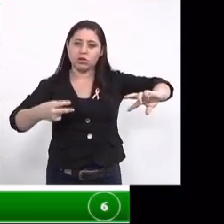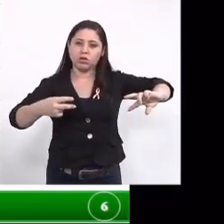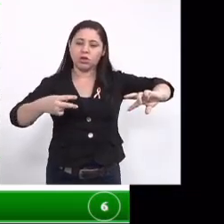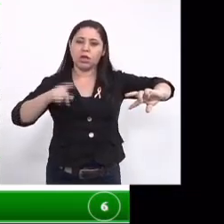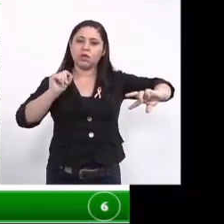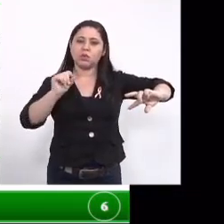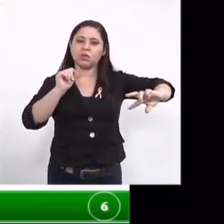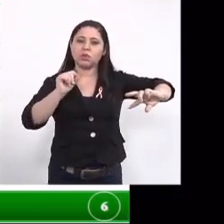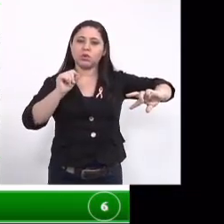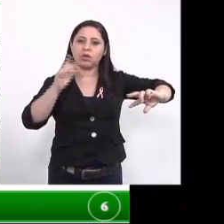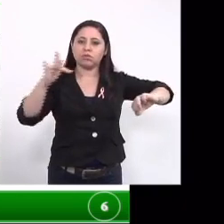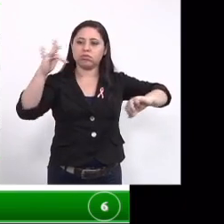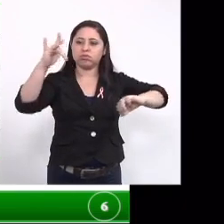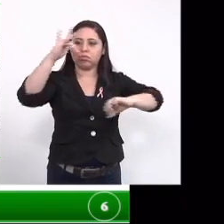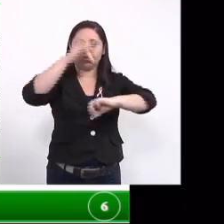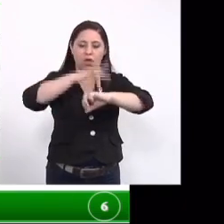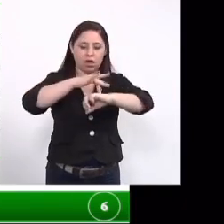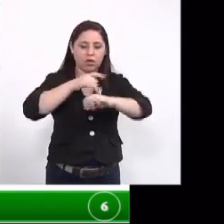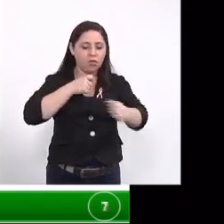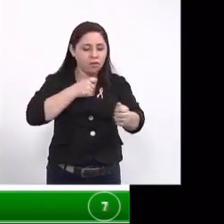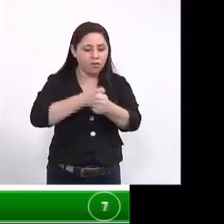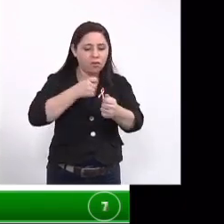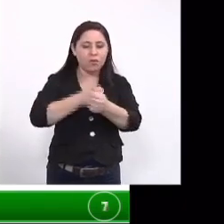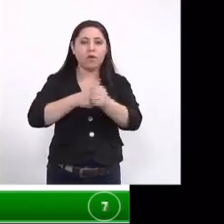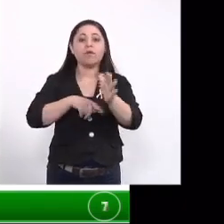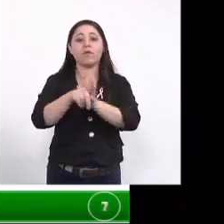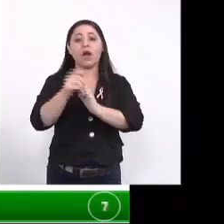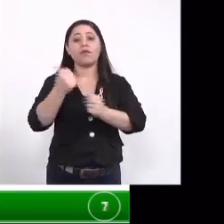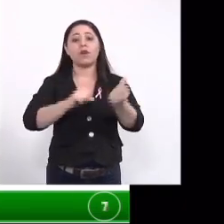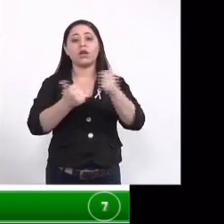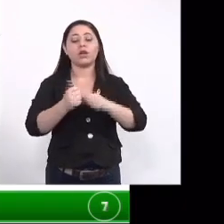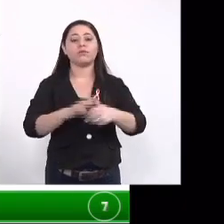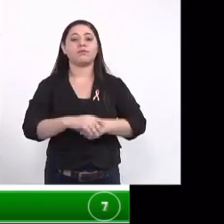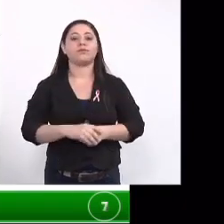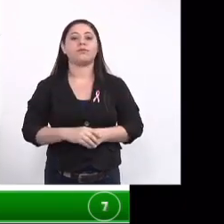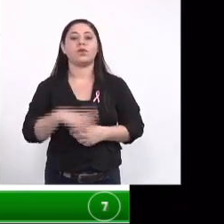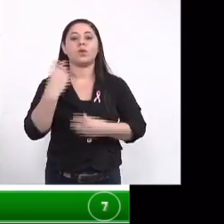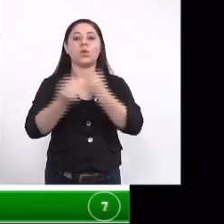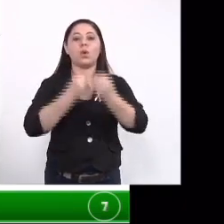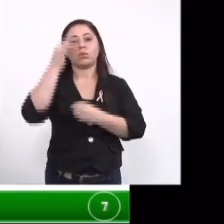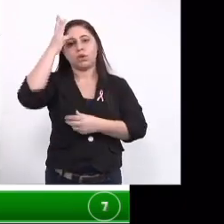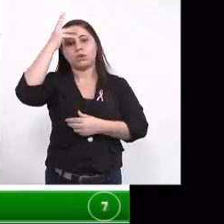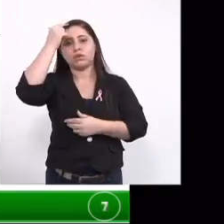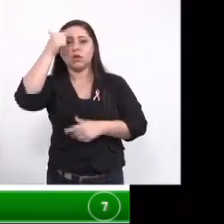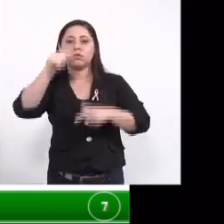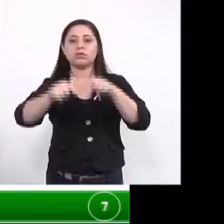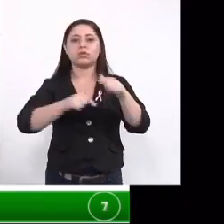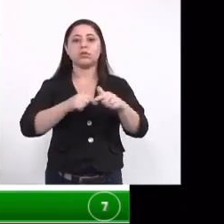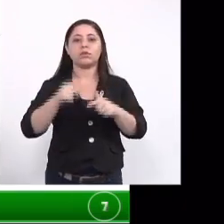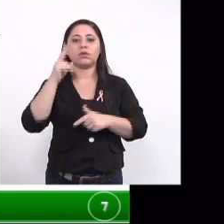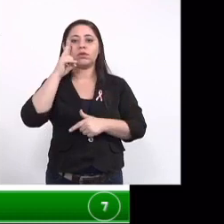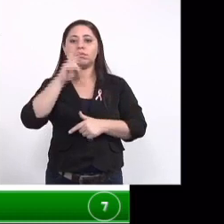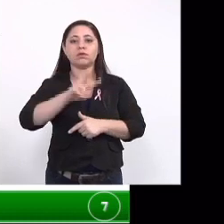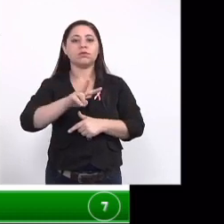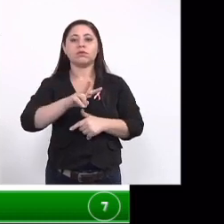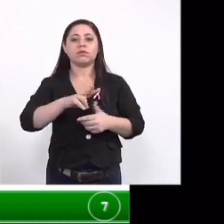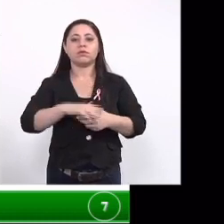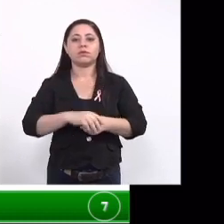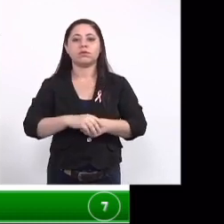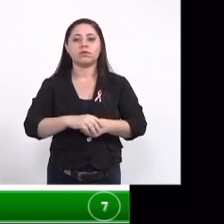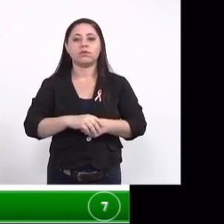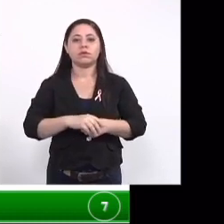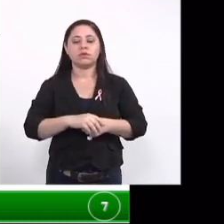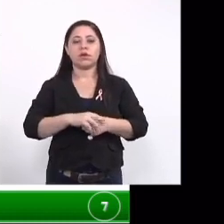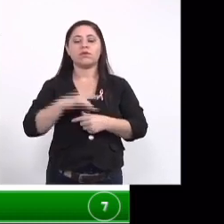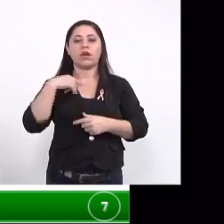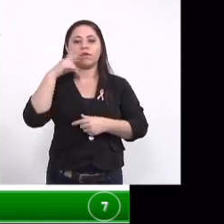nos organismos que nós vamos avaliar como resultado desse primeiro trabalho nós verificamos que a emulsão assim